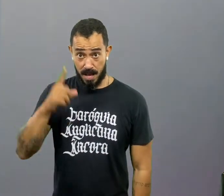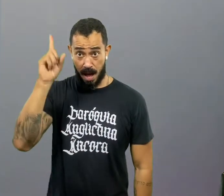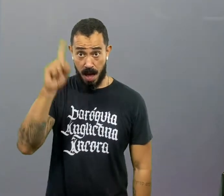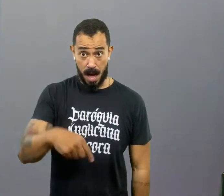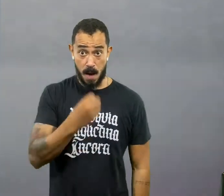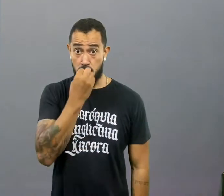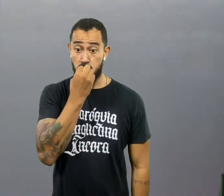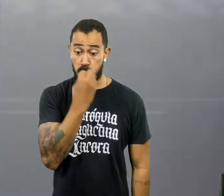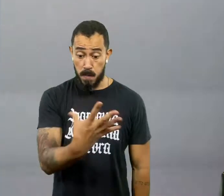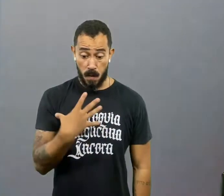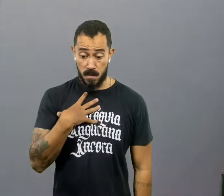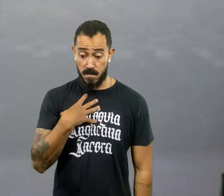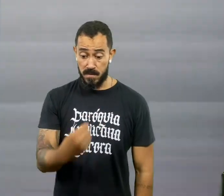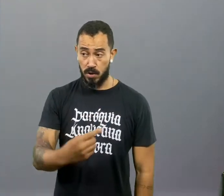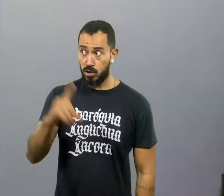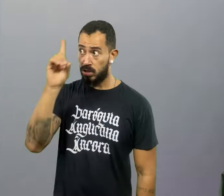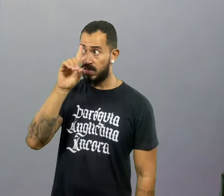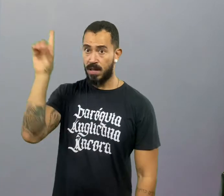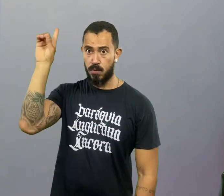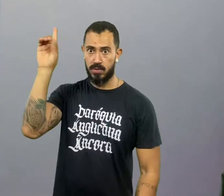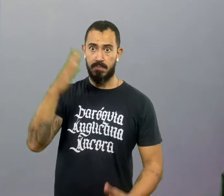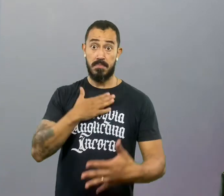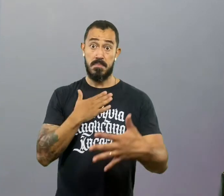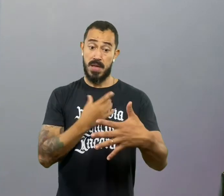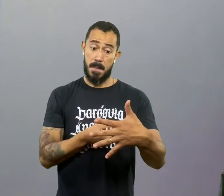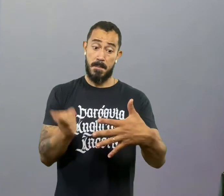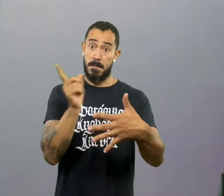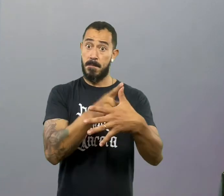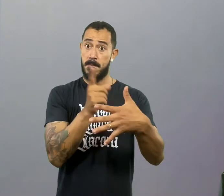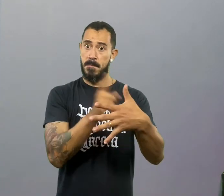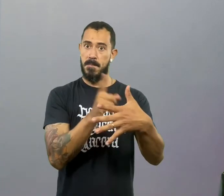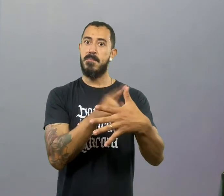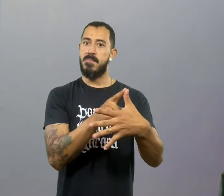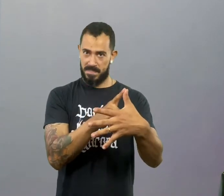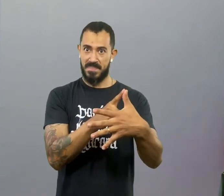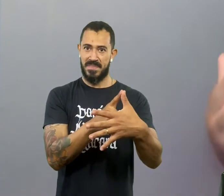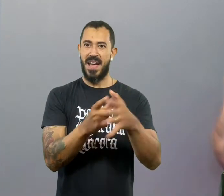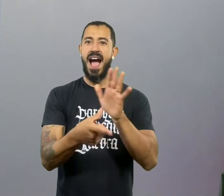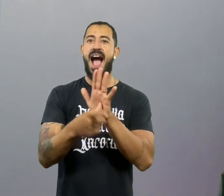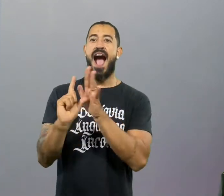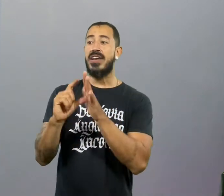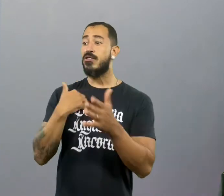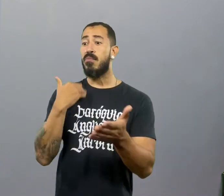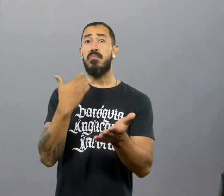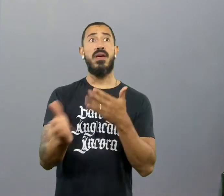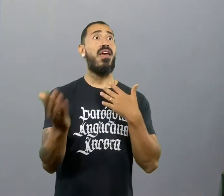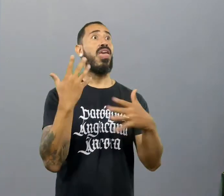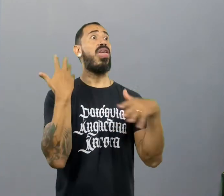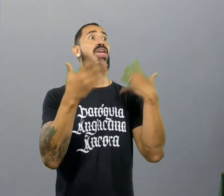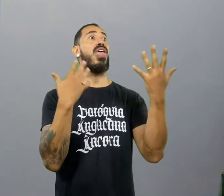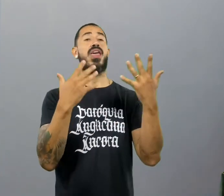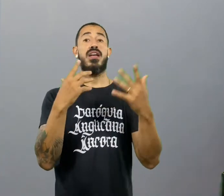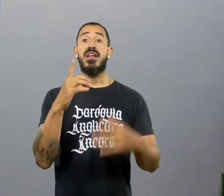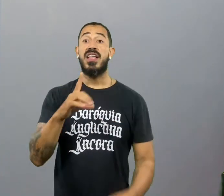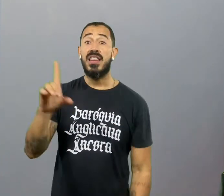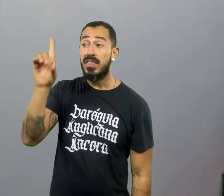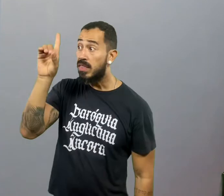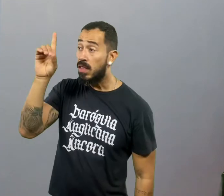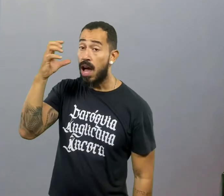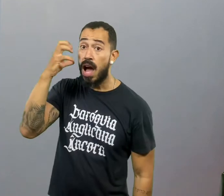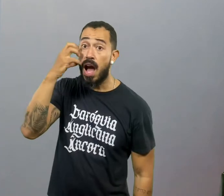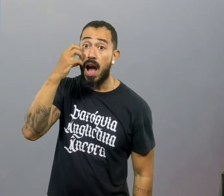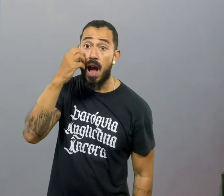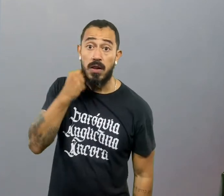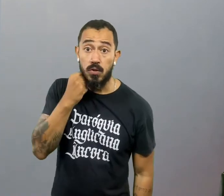ser um bom filho de Deus. Eu fui adotado por um Deus bondoso, eu estava perdido por um dos meus pecados, minhas paixões e eu fui